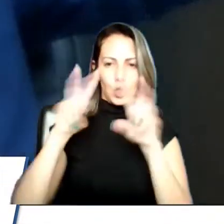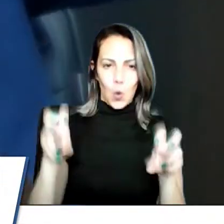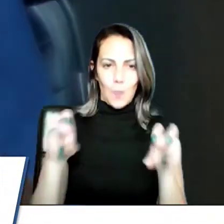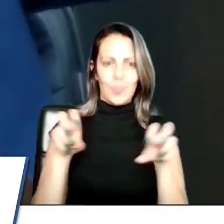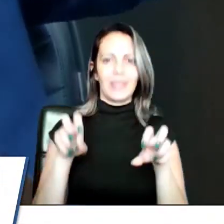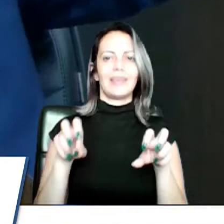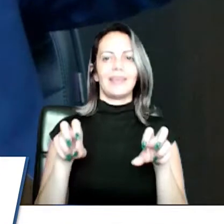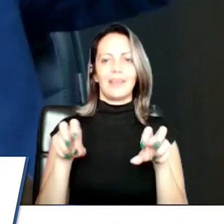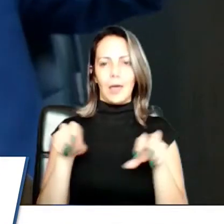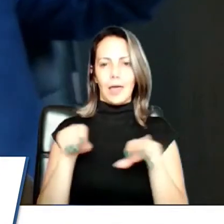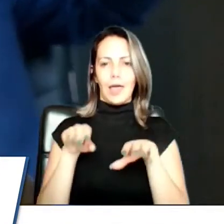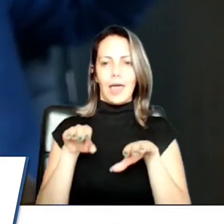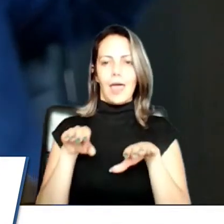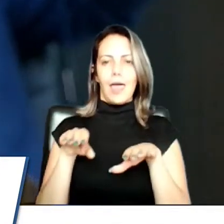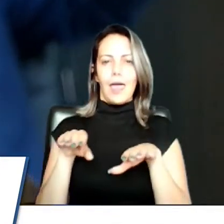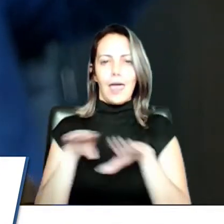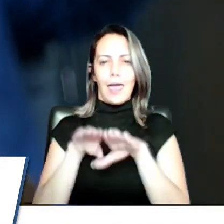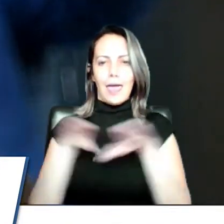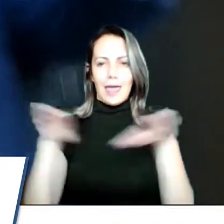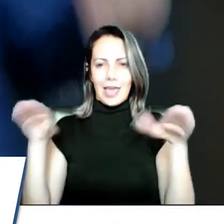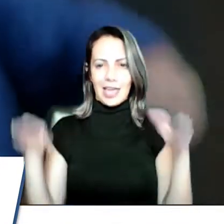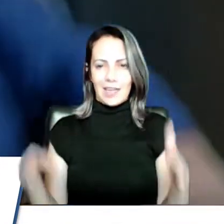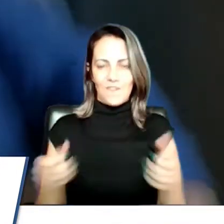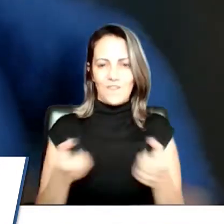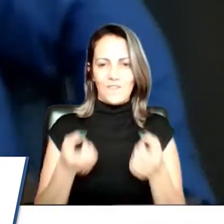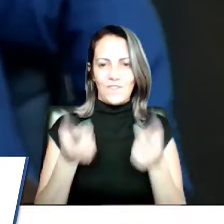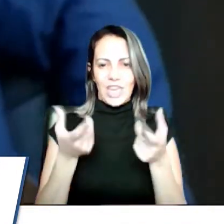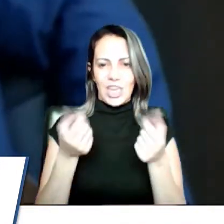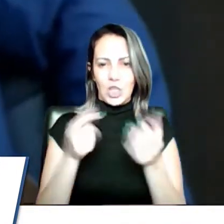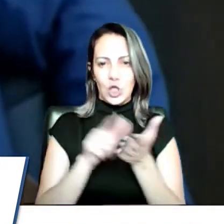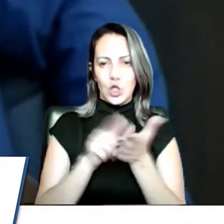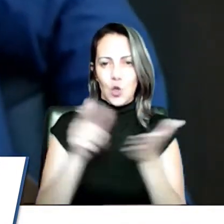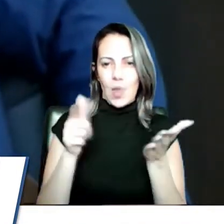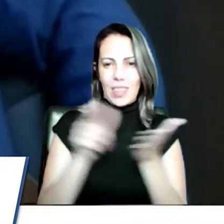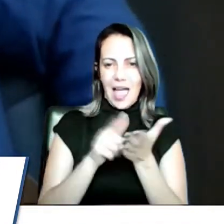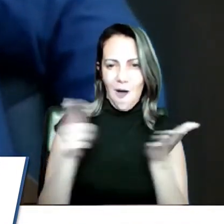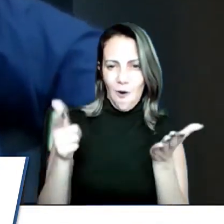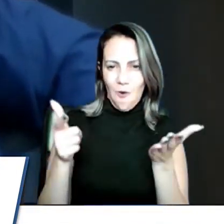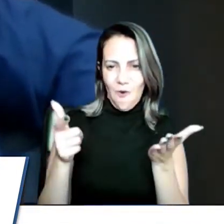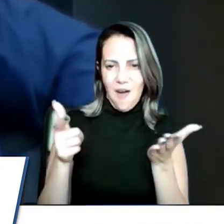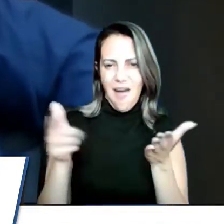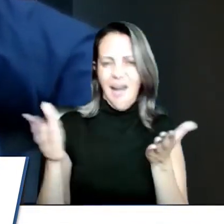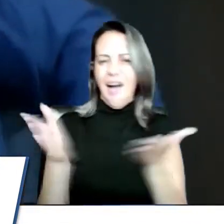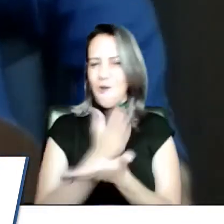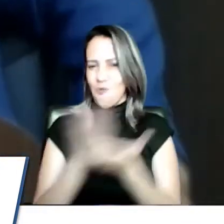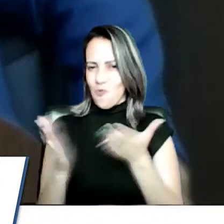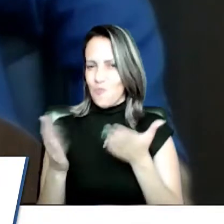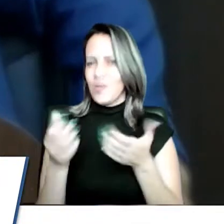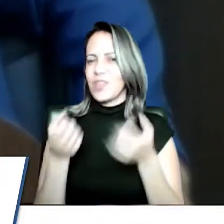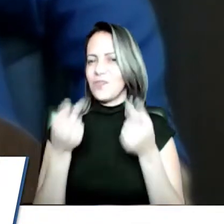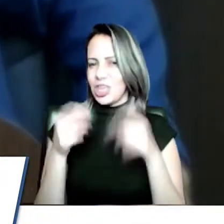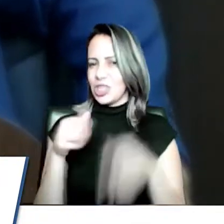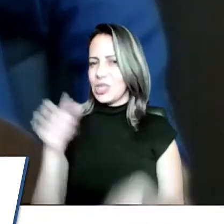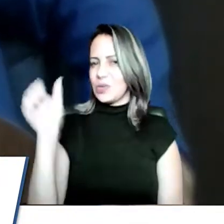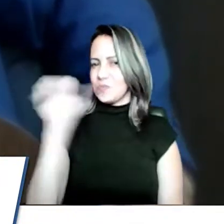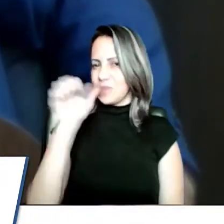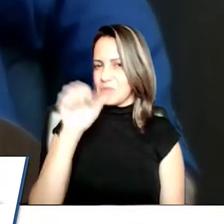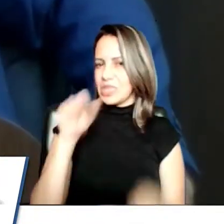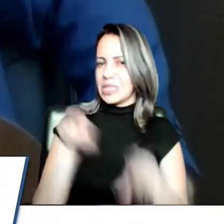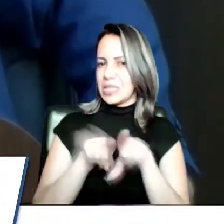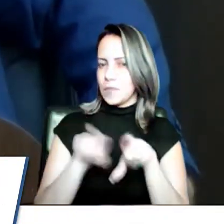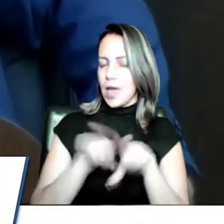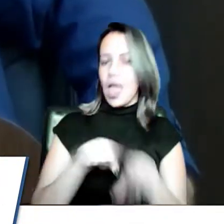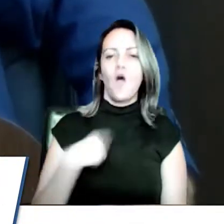tem umas que são borracharia, tem umas que vendem bebidas, eu usei aqui e falei até a questão do artesanato. Eu usei uma palavra aqui